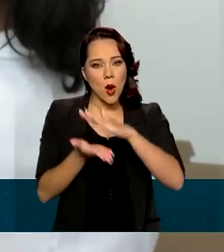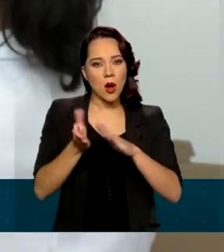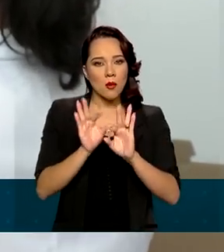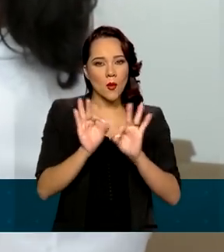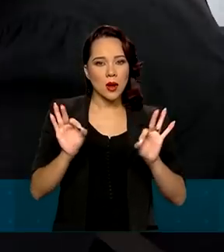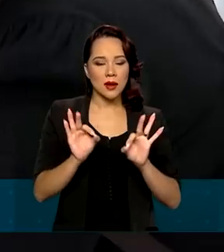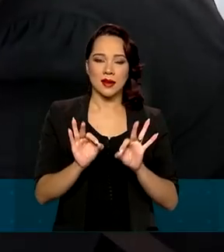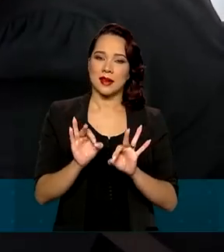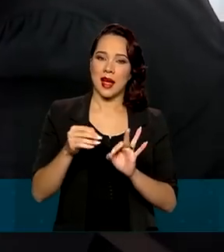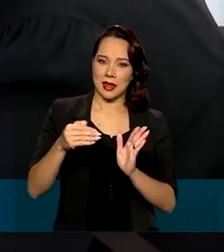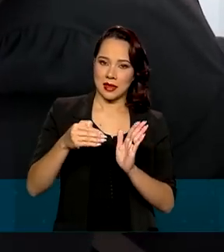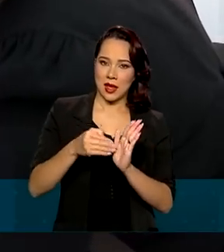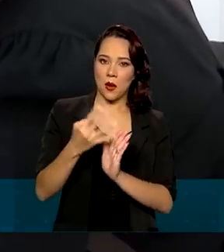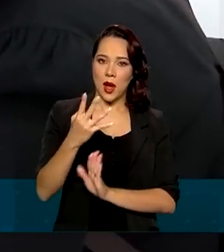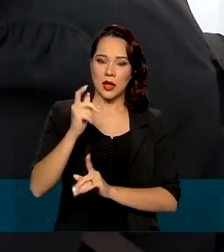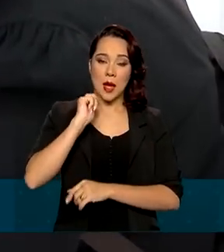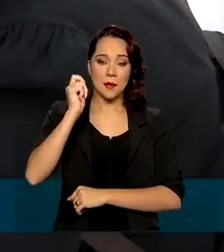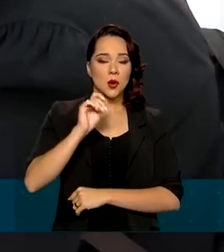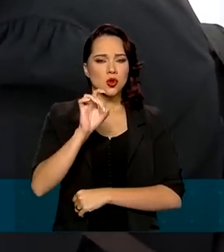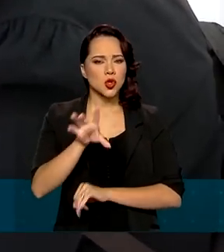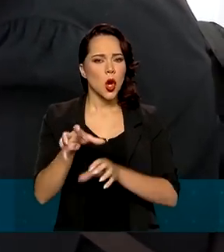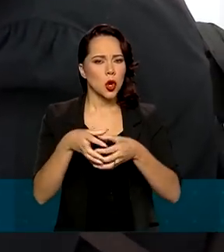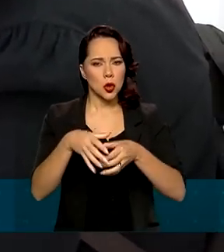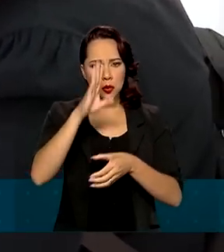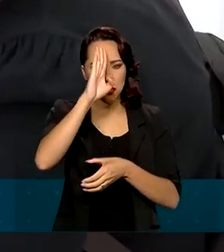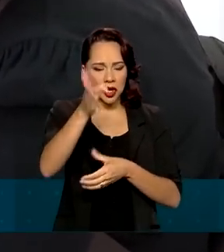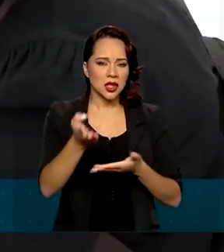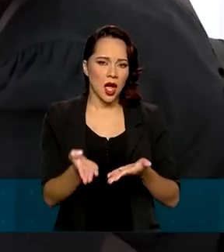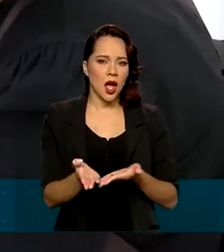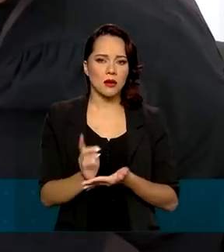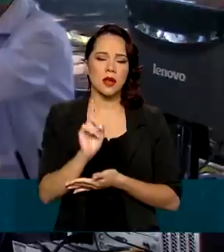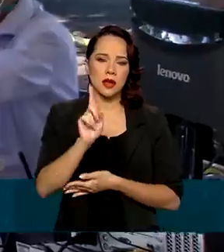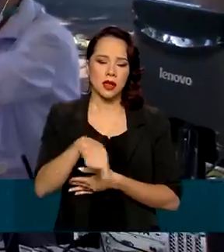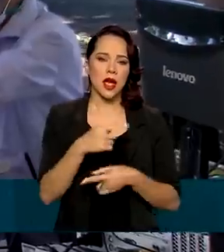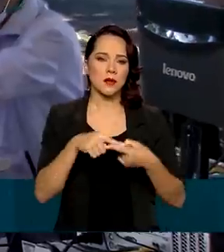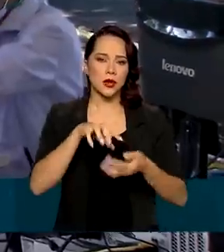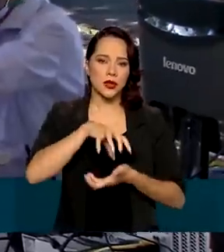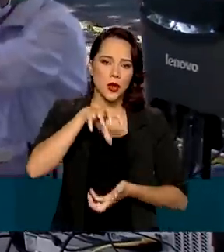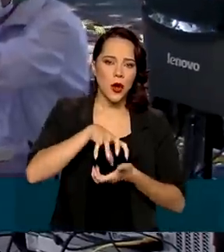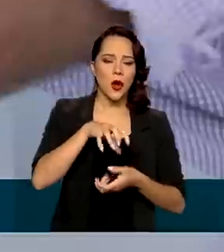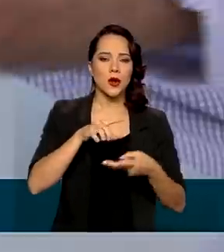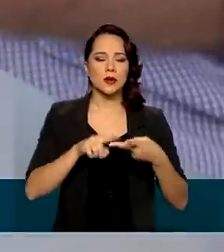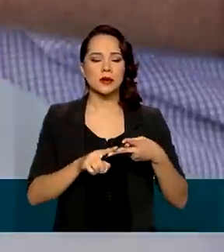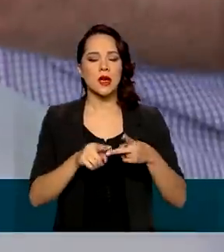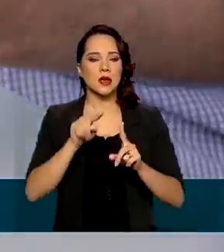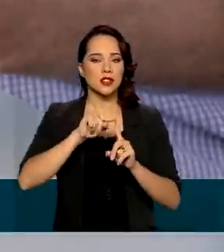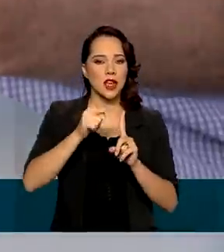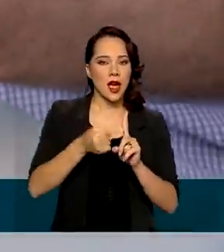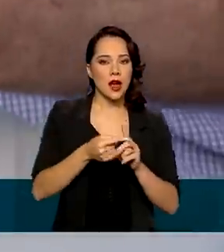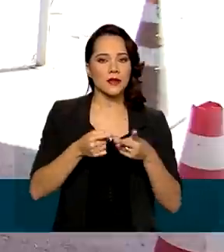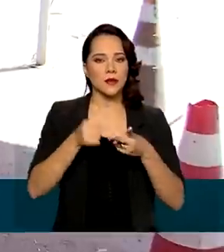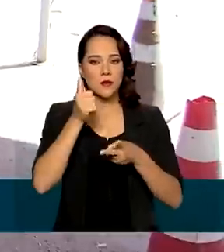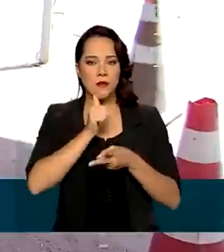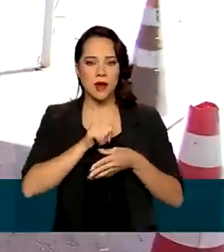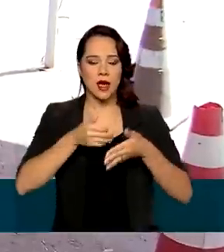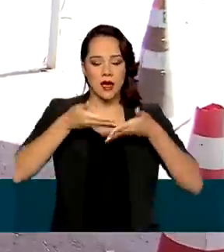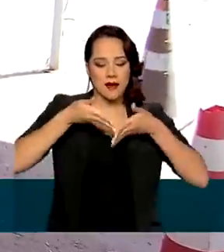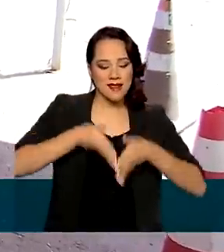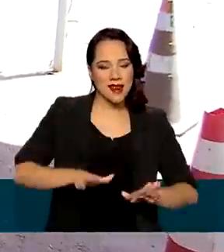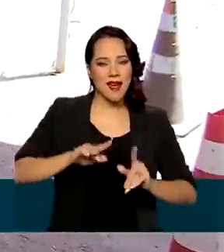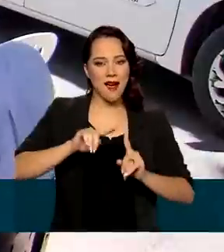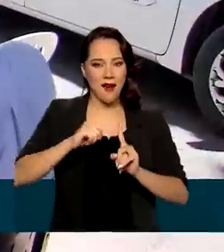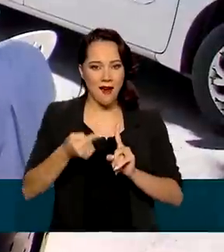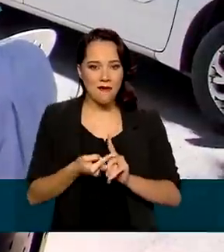desde 4 de abril, a campanha atendeu somente grupos prioritários, formados por idosos, gestantes, puérperas, crianças